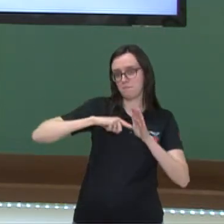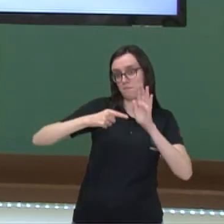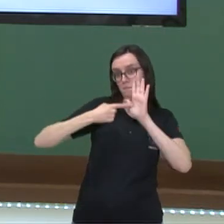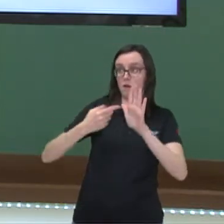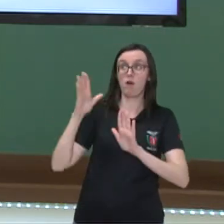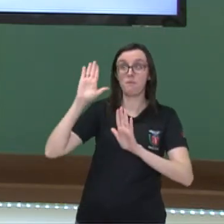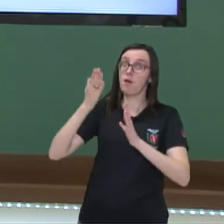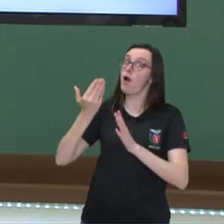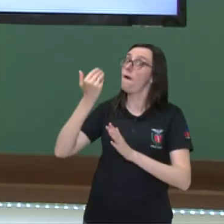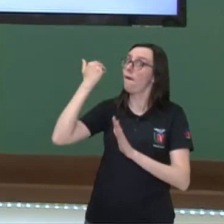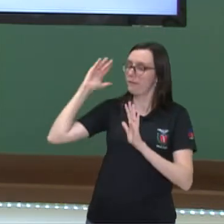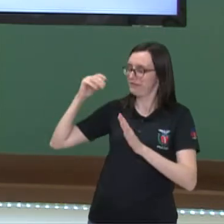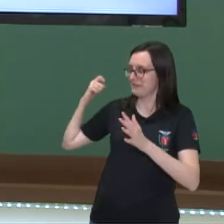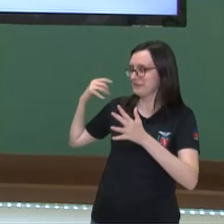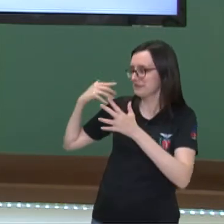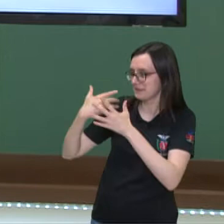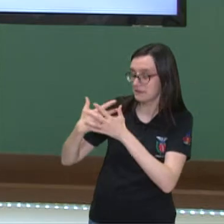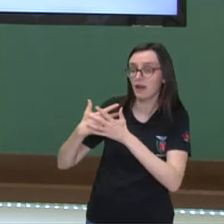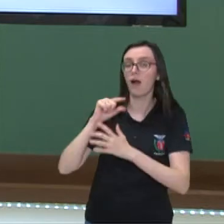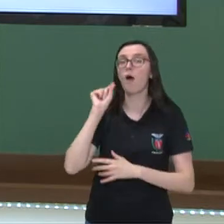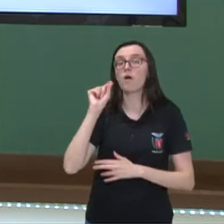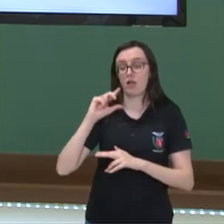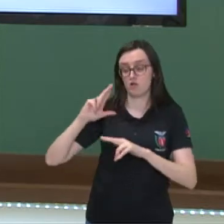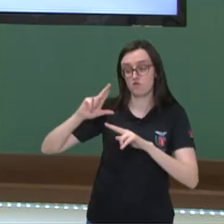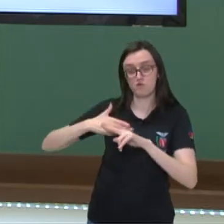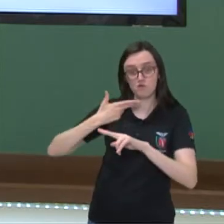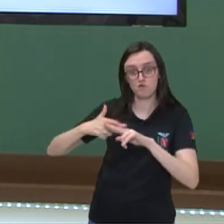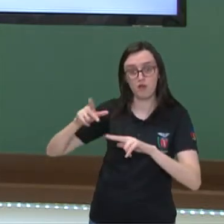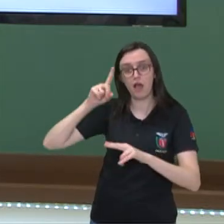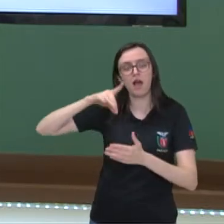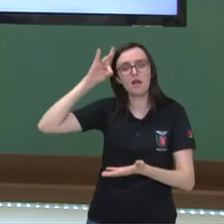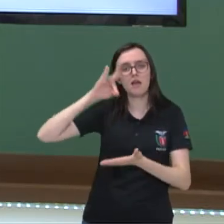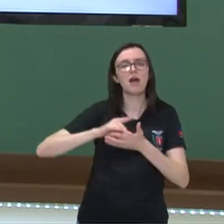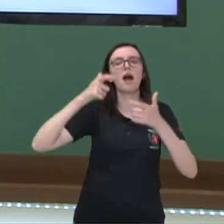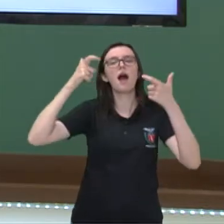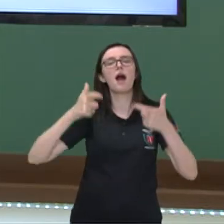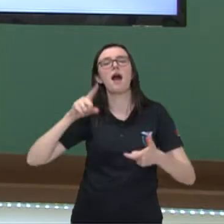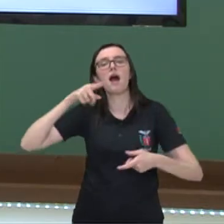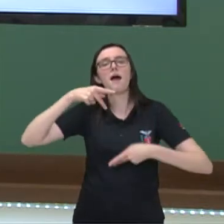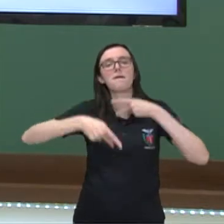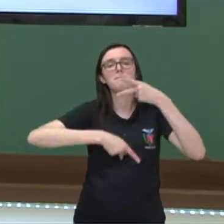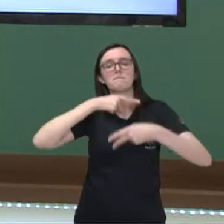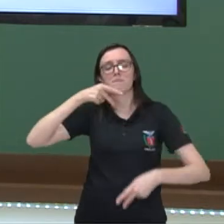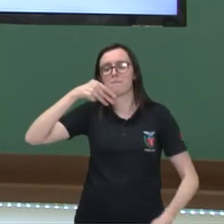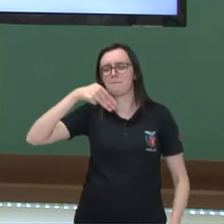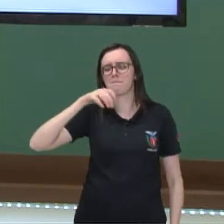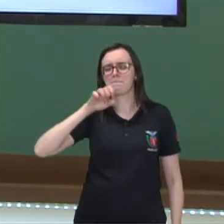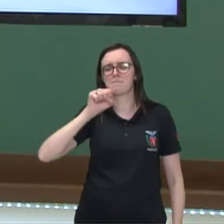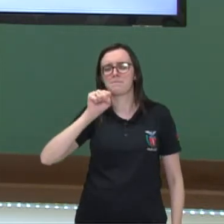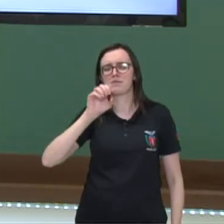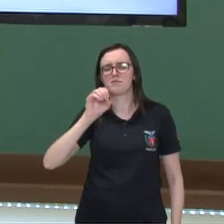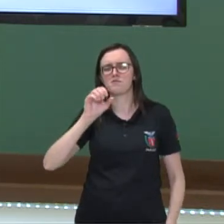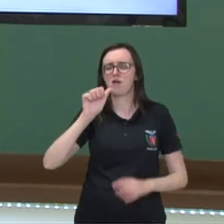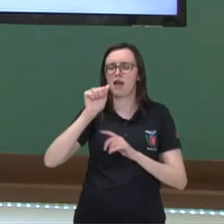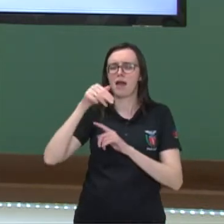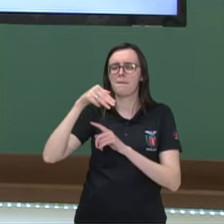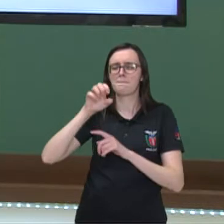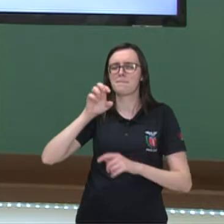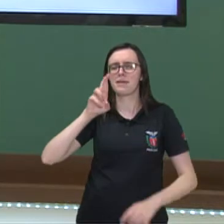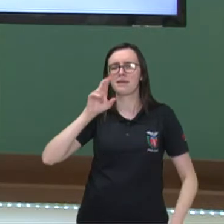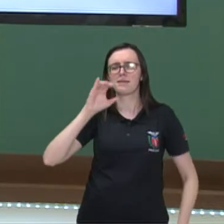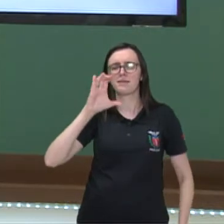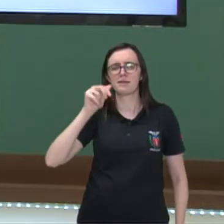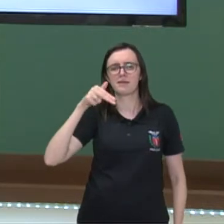contava para nós que o cacau tinha origem lá nos povos meso-americanos. O significa